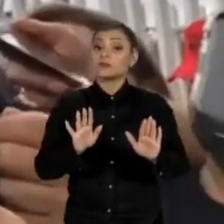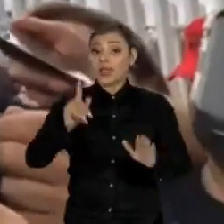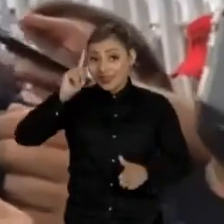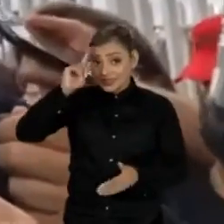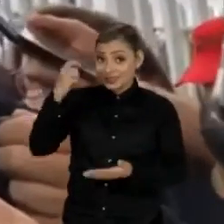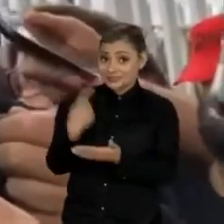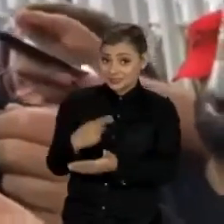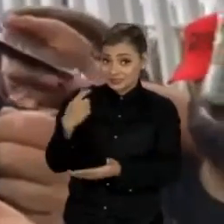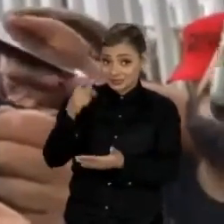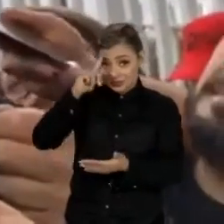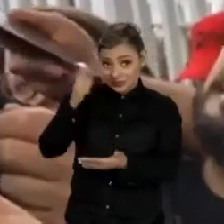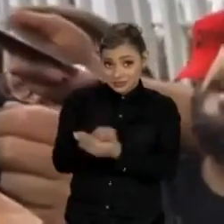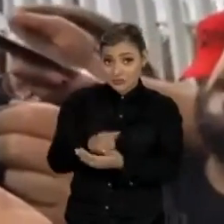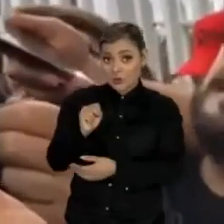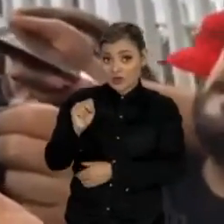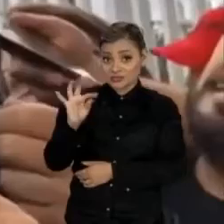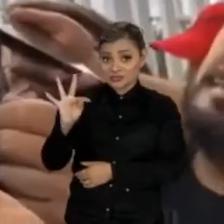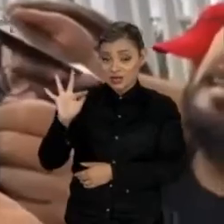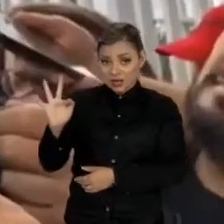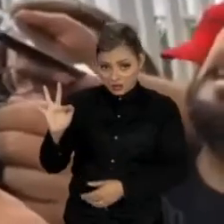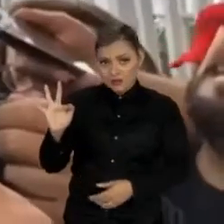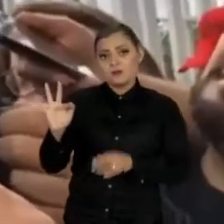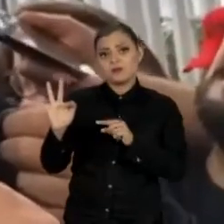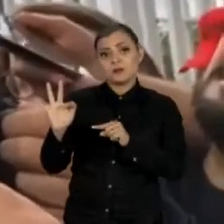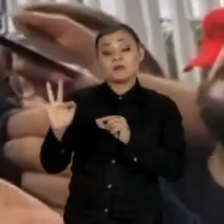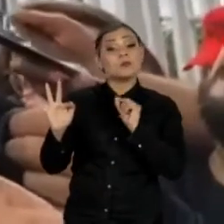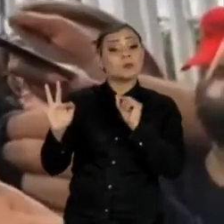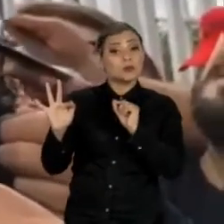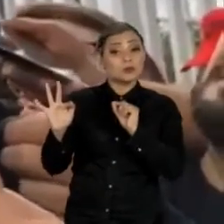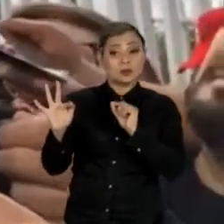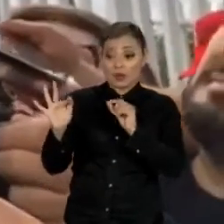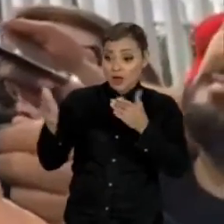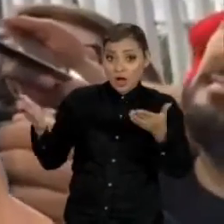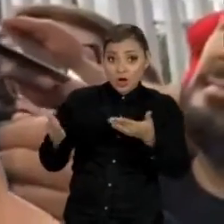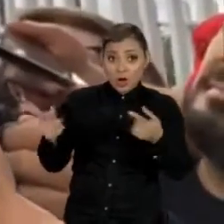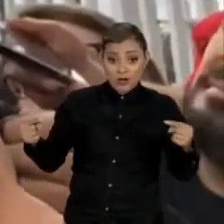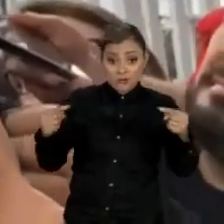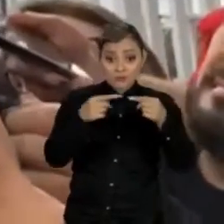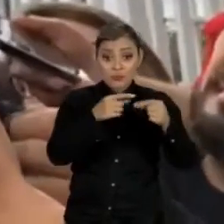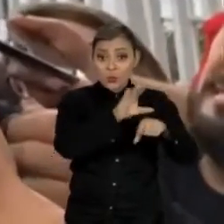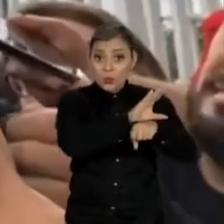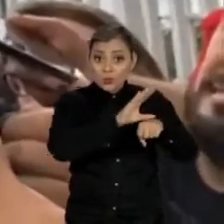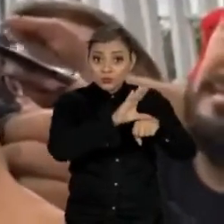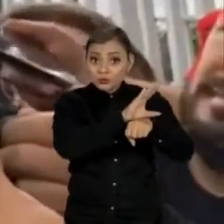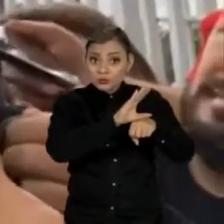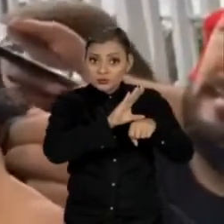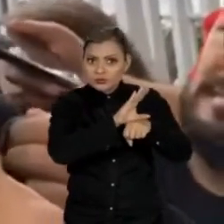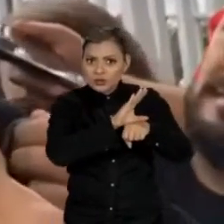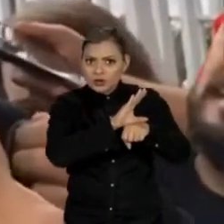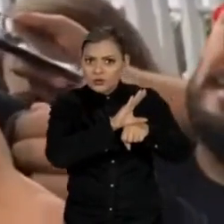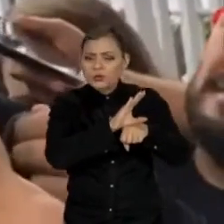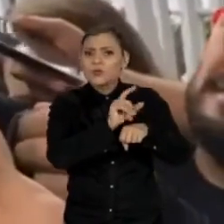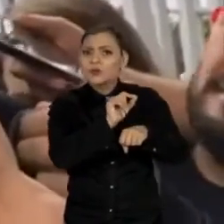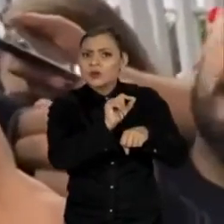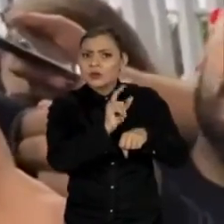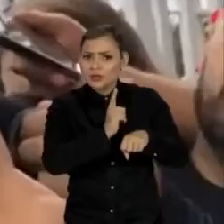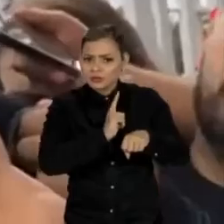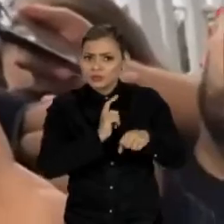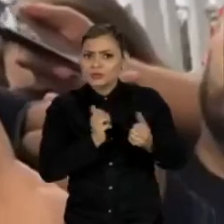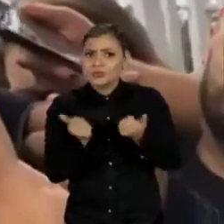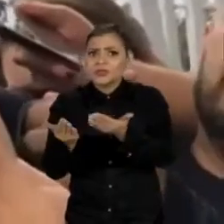decisão da Suprema Corte aplicando a nossa Constituição também deu a ele